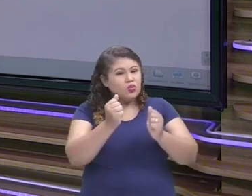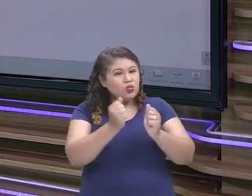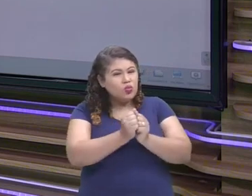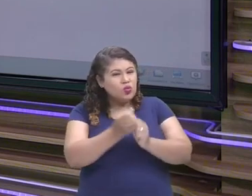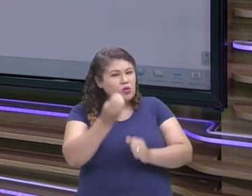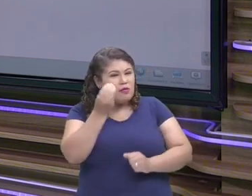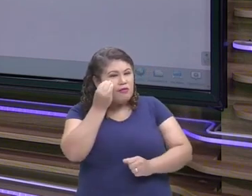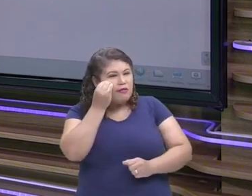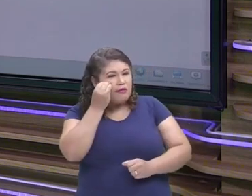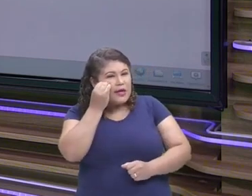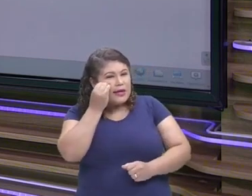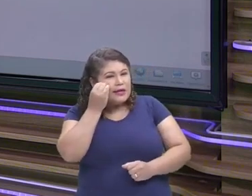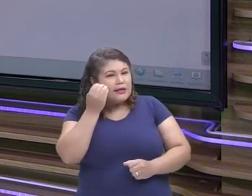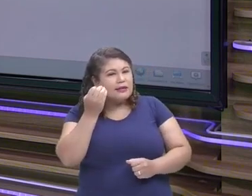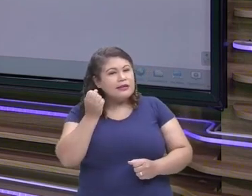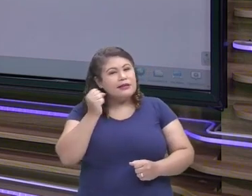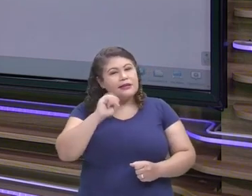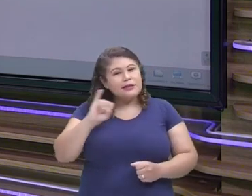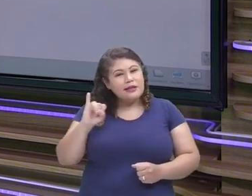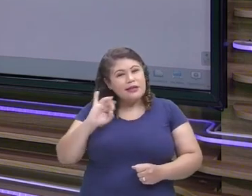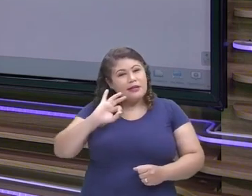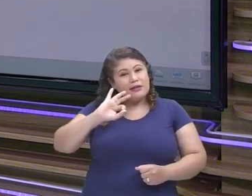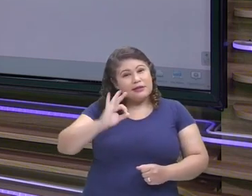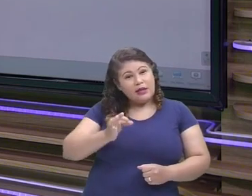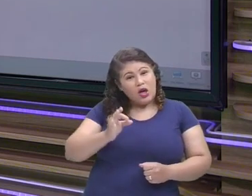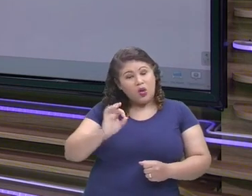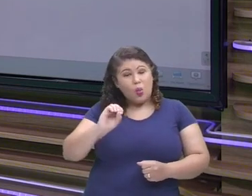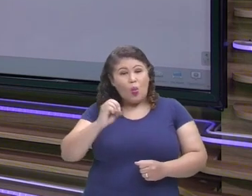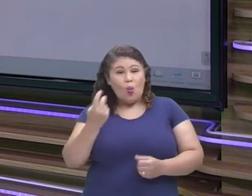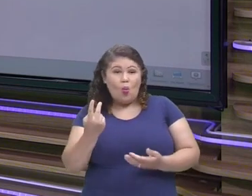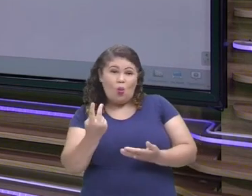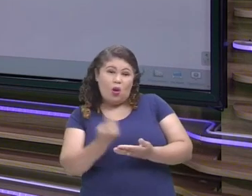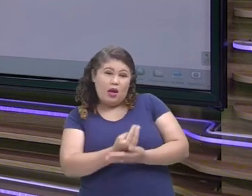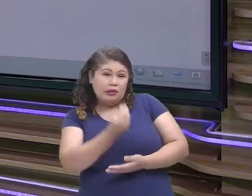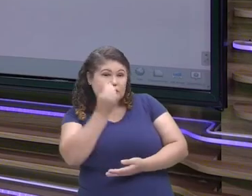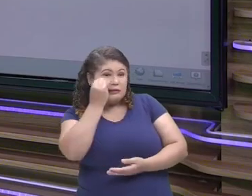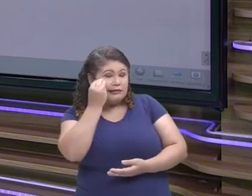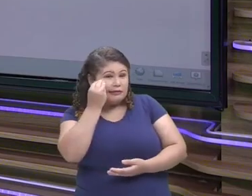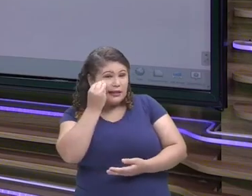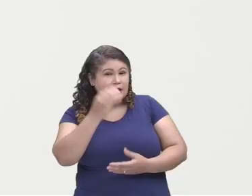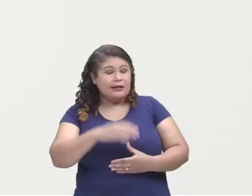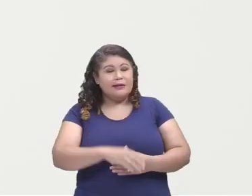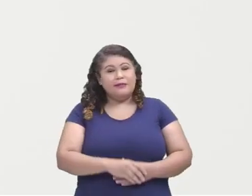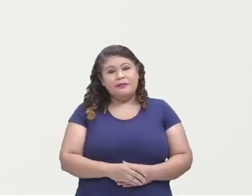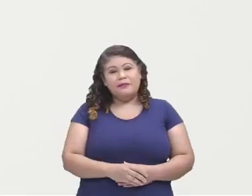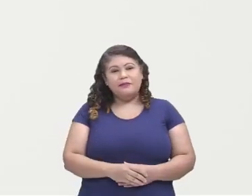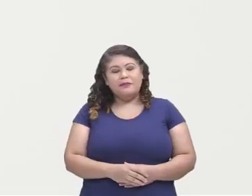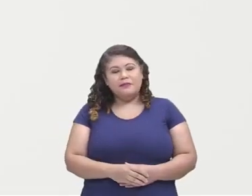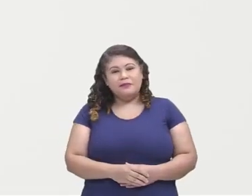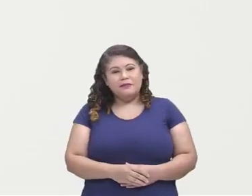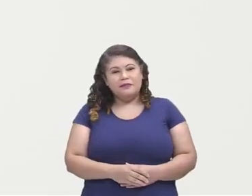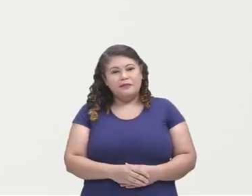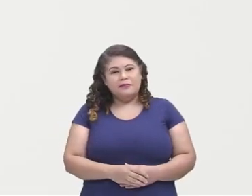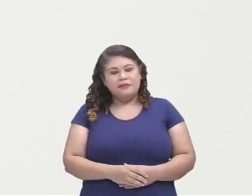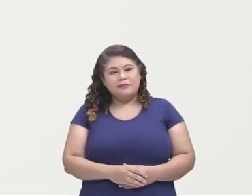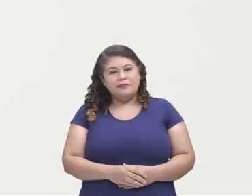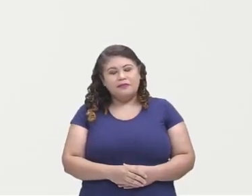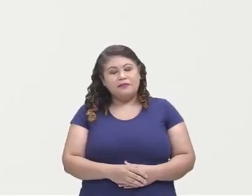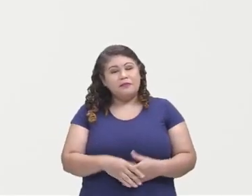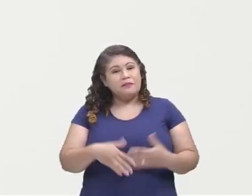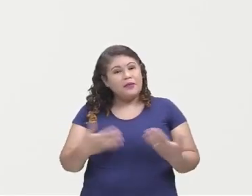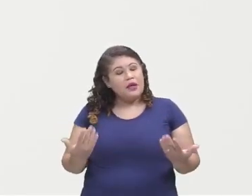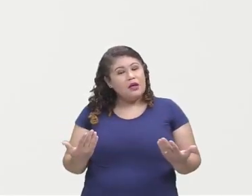juntinhos as nossas respostas dos nossos desafios. Vamos lá, nosso quadro. Crianças,